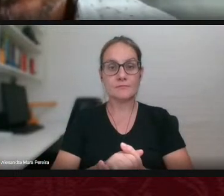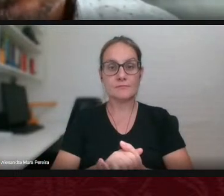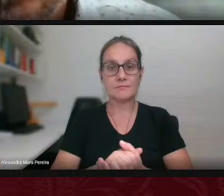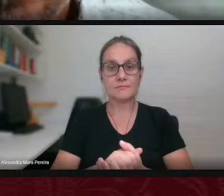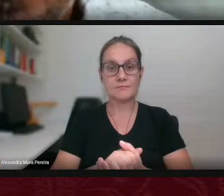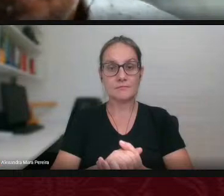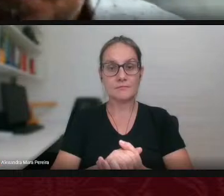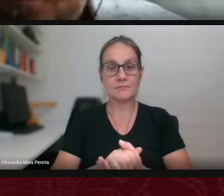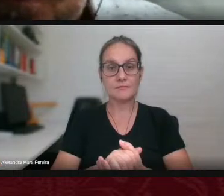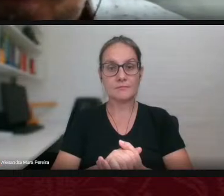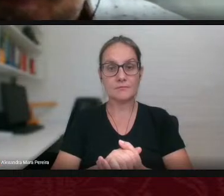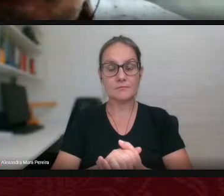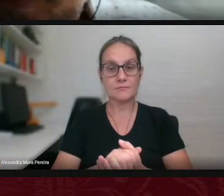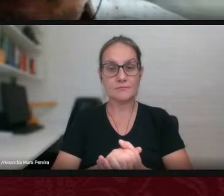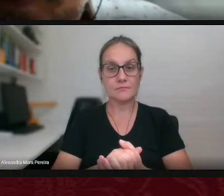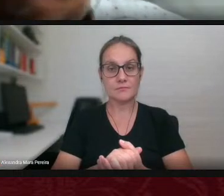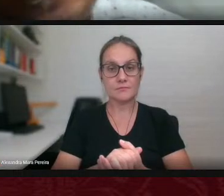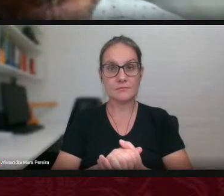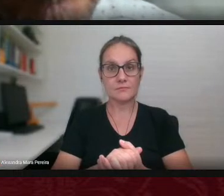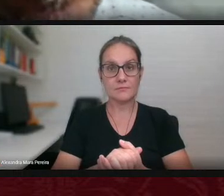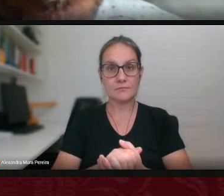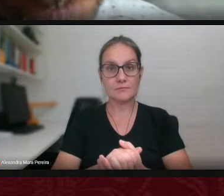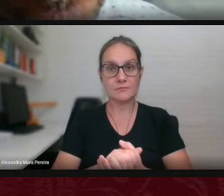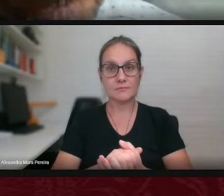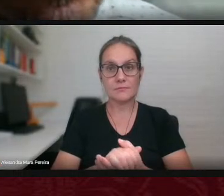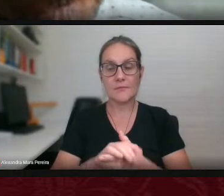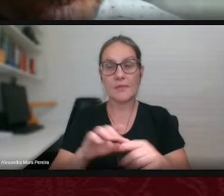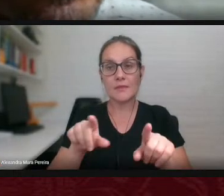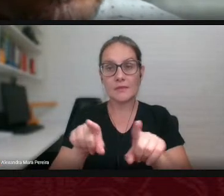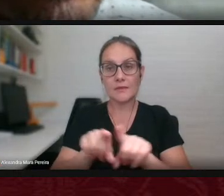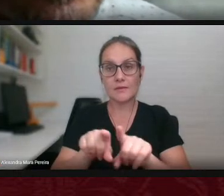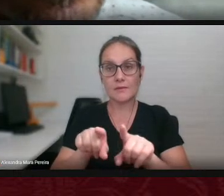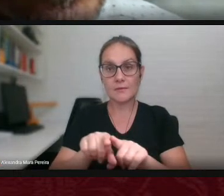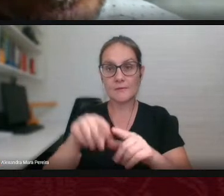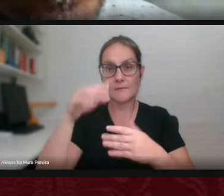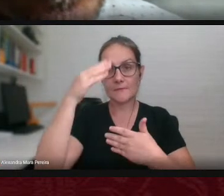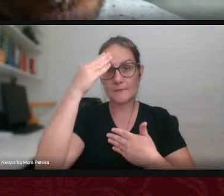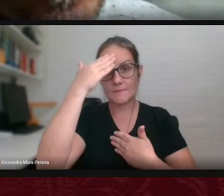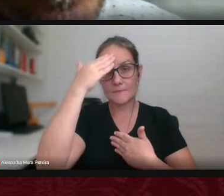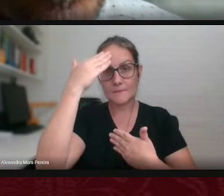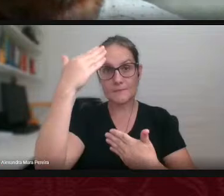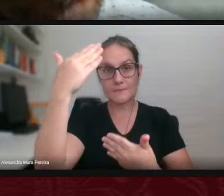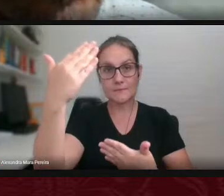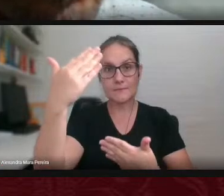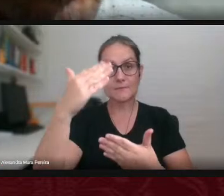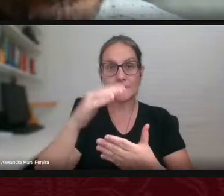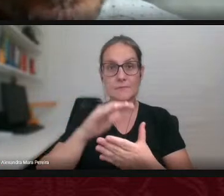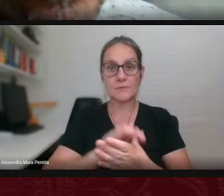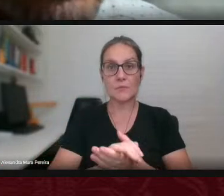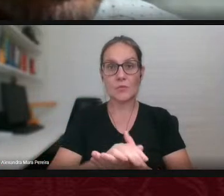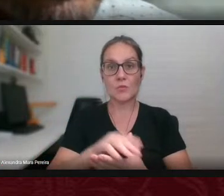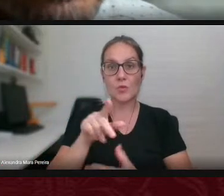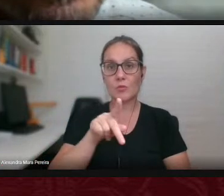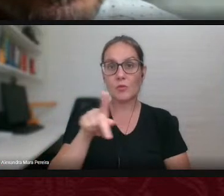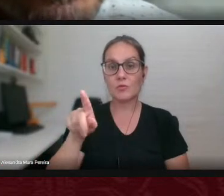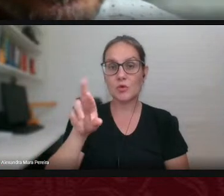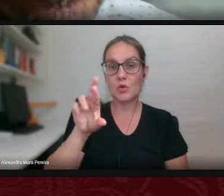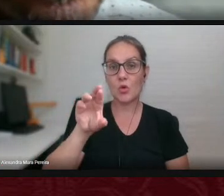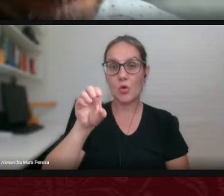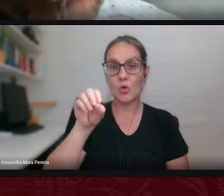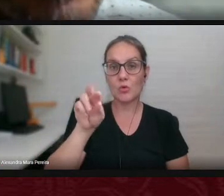e também agradeço o professor Rodrigo